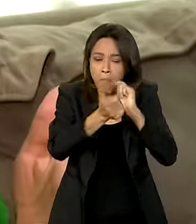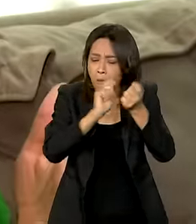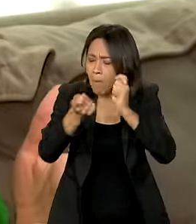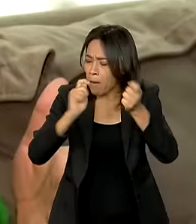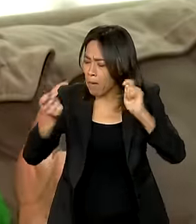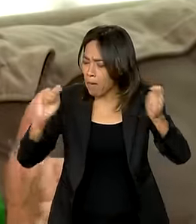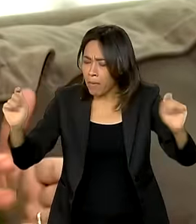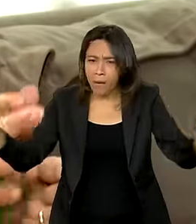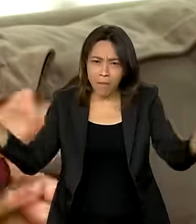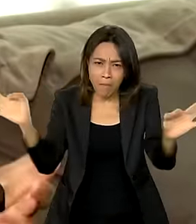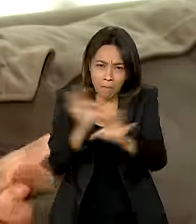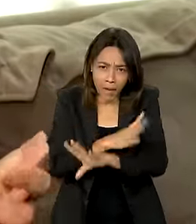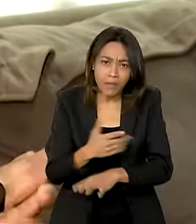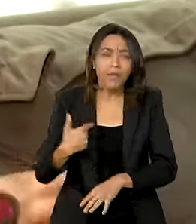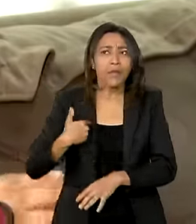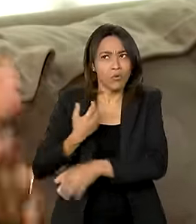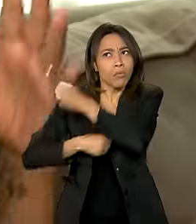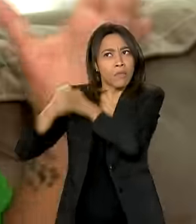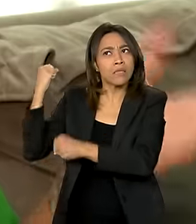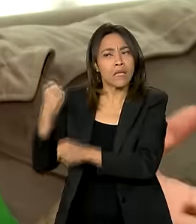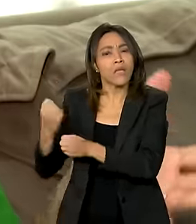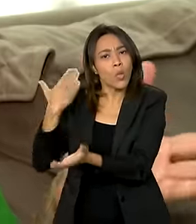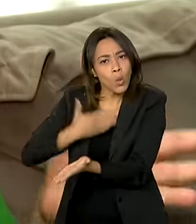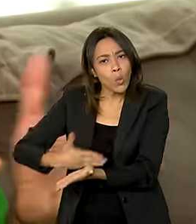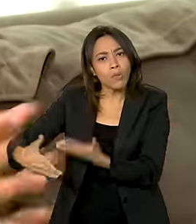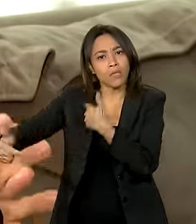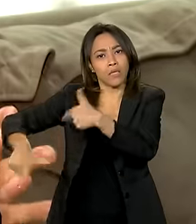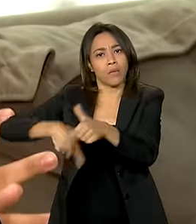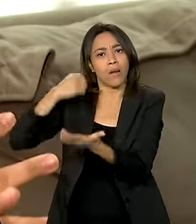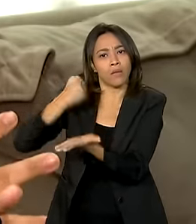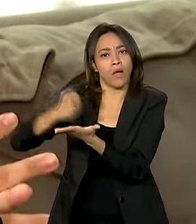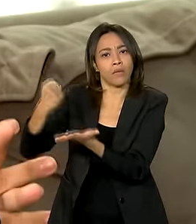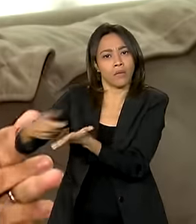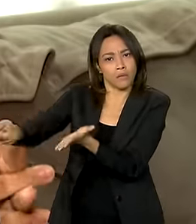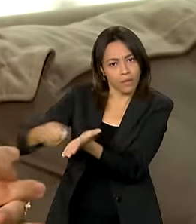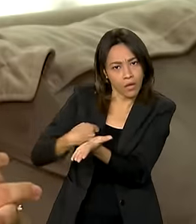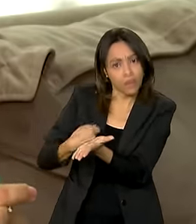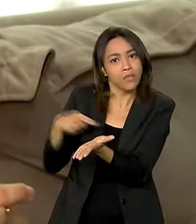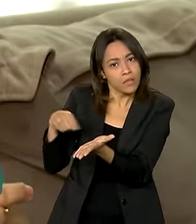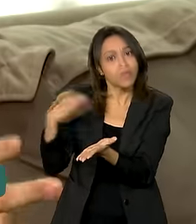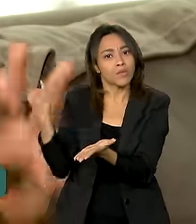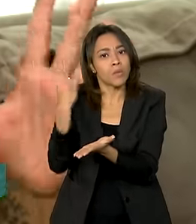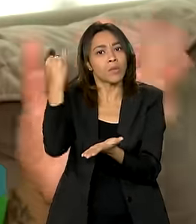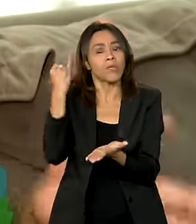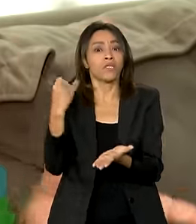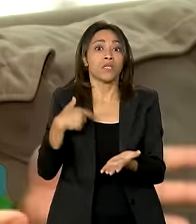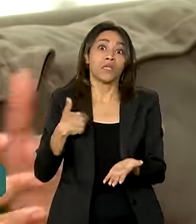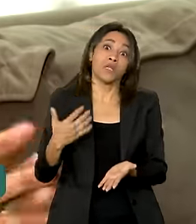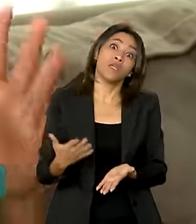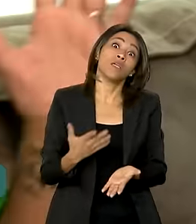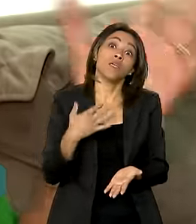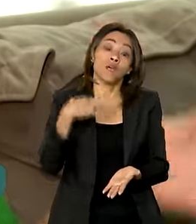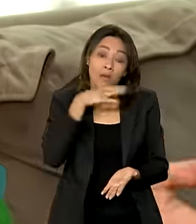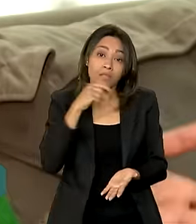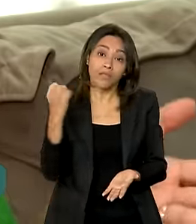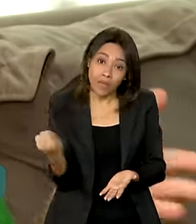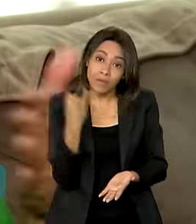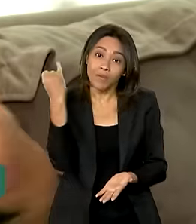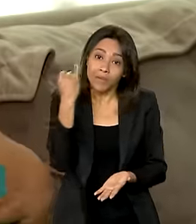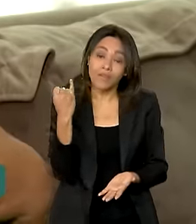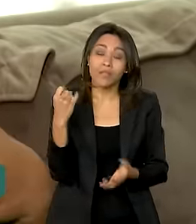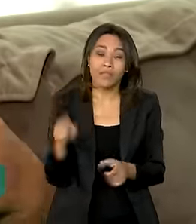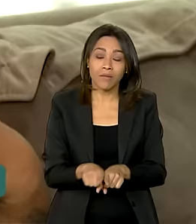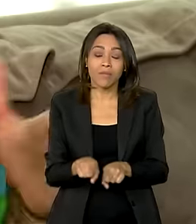comecei um trabalho de CLT no ano passado e aí foi importante, mas acho que uma fase 2 é importante e para mim tem sido